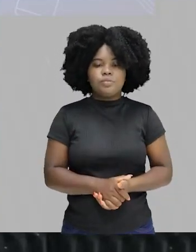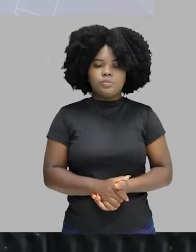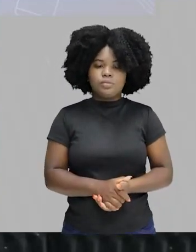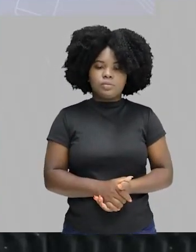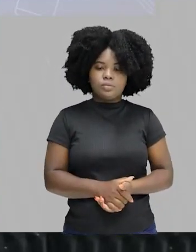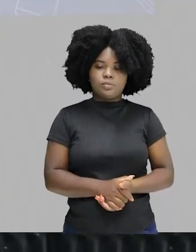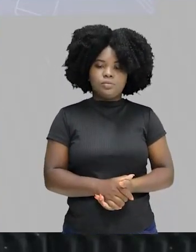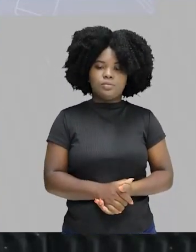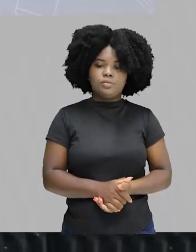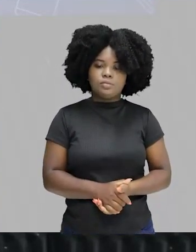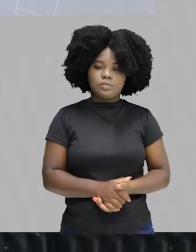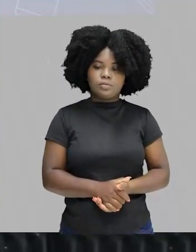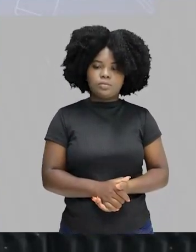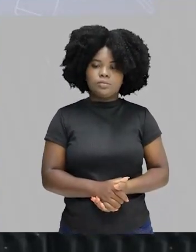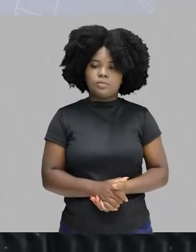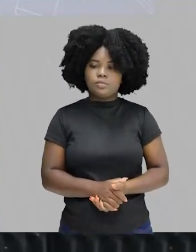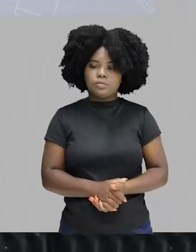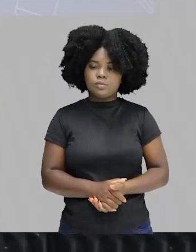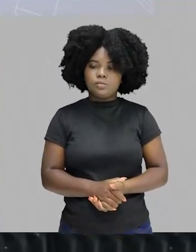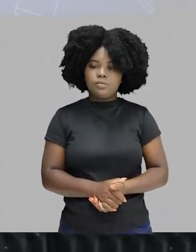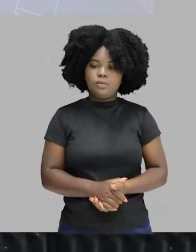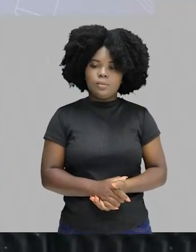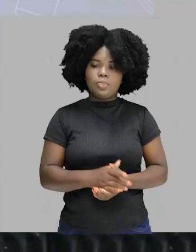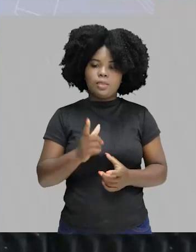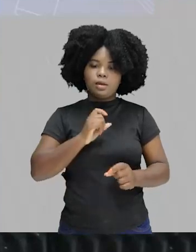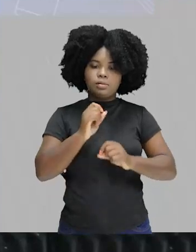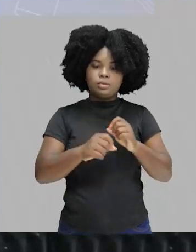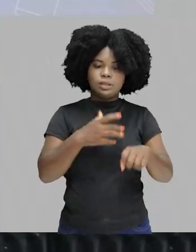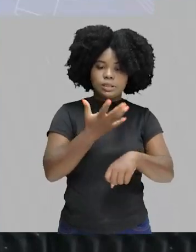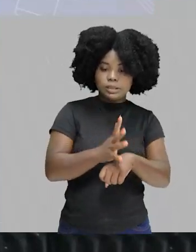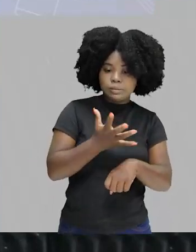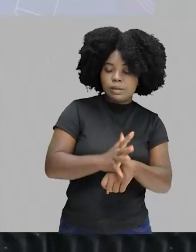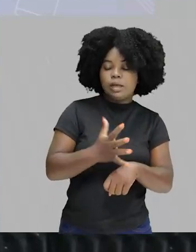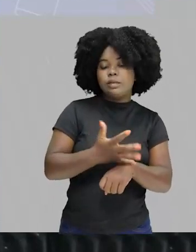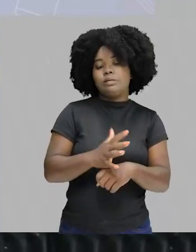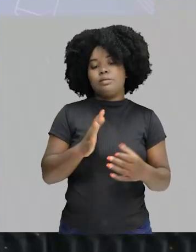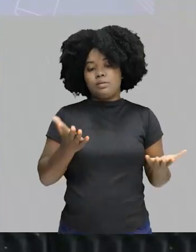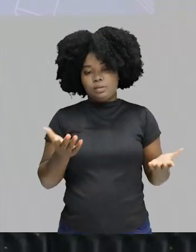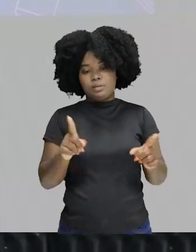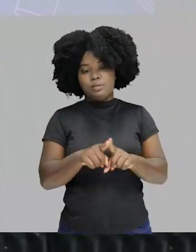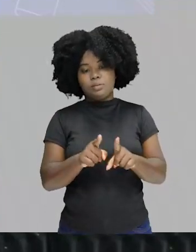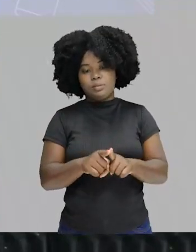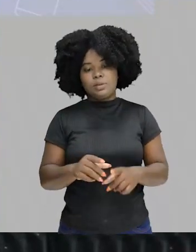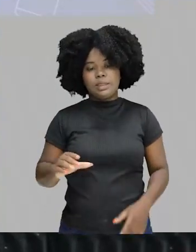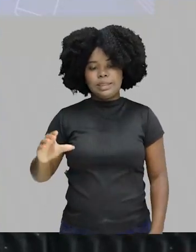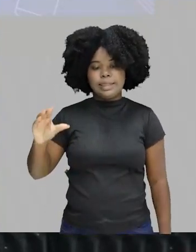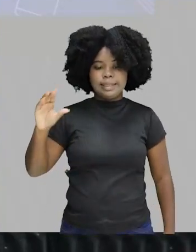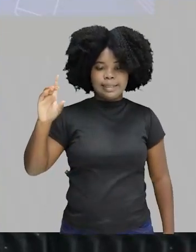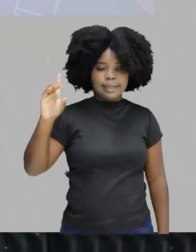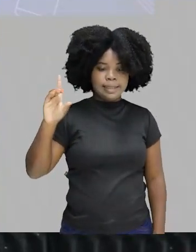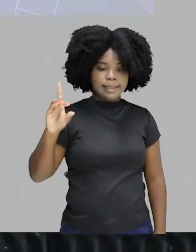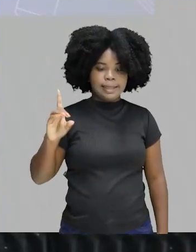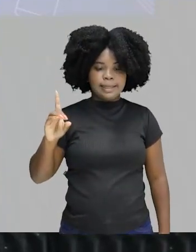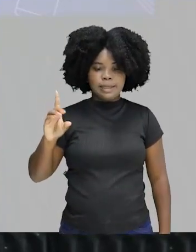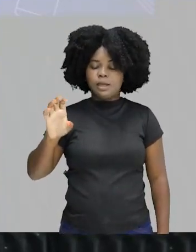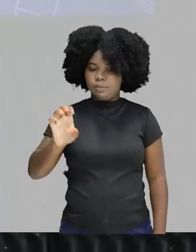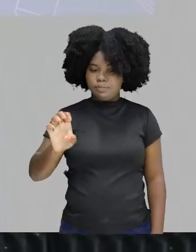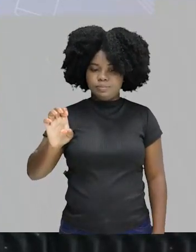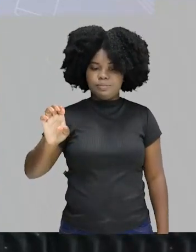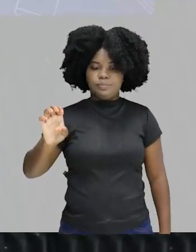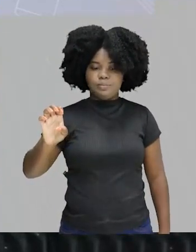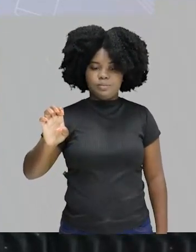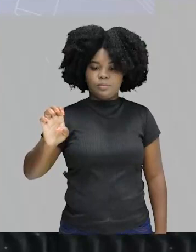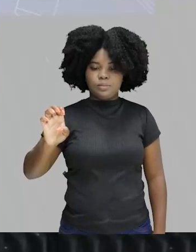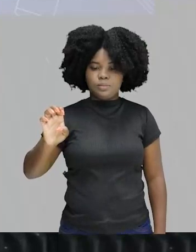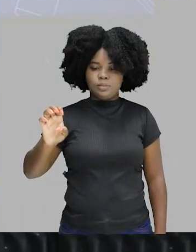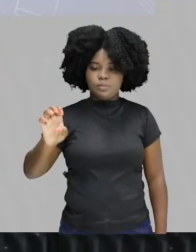autonomia dos poderes, a garantia do exercício desses poderes. Criação de leis iguais para todos. Isso é muito bonito, homens